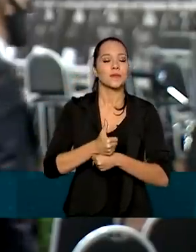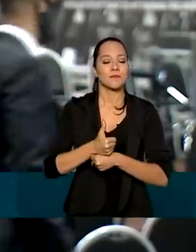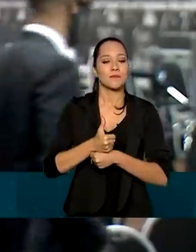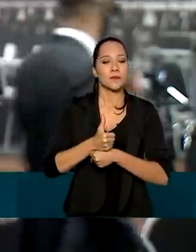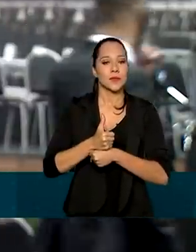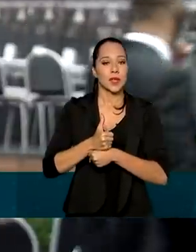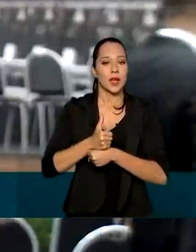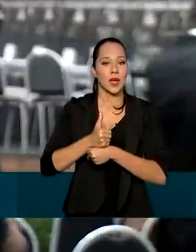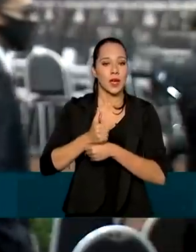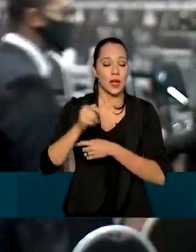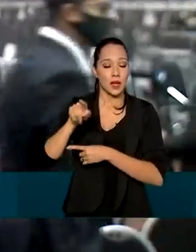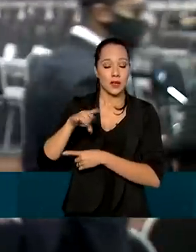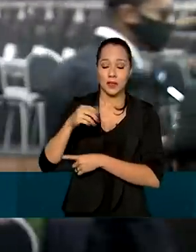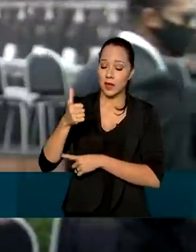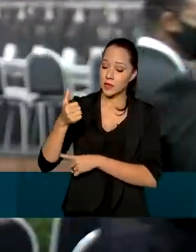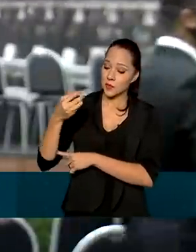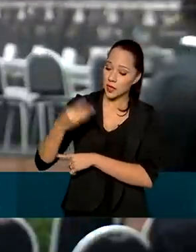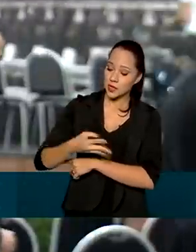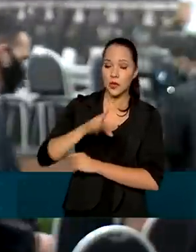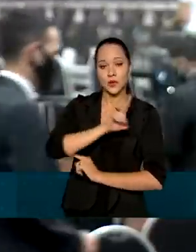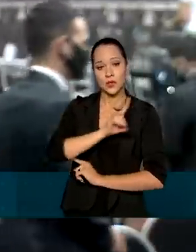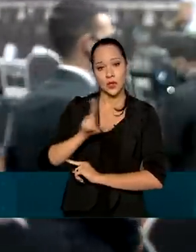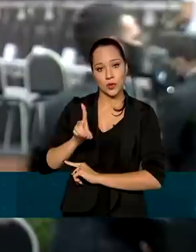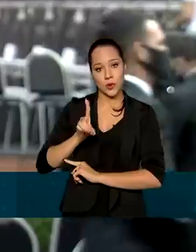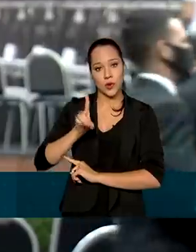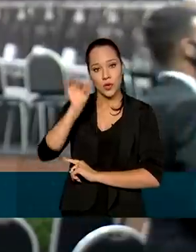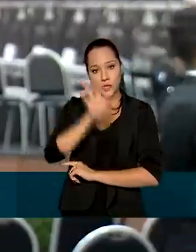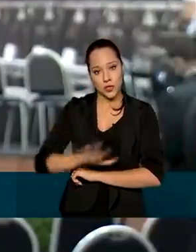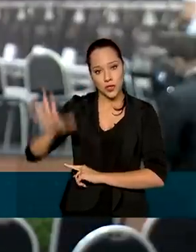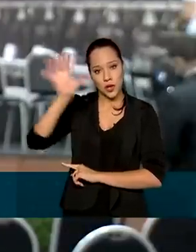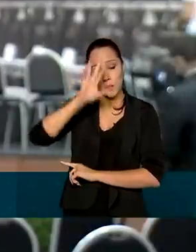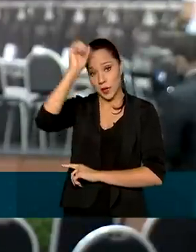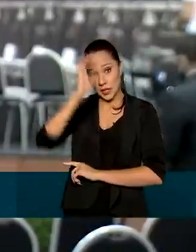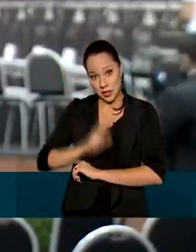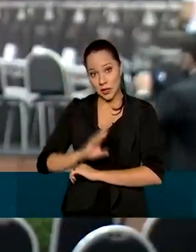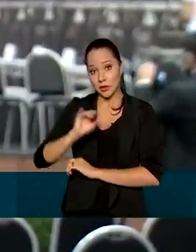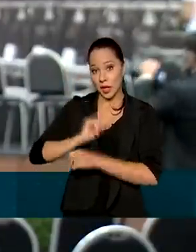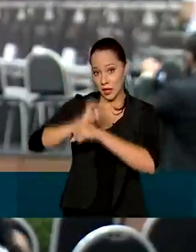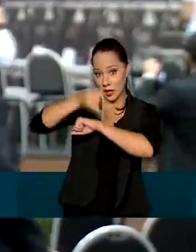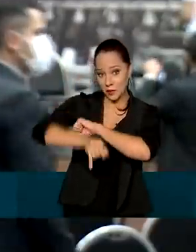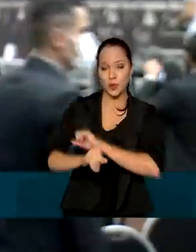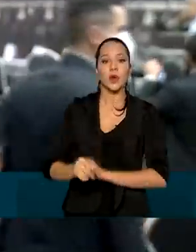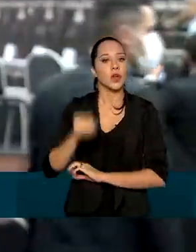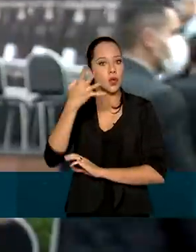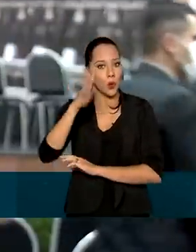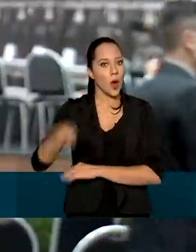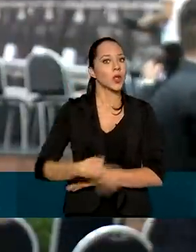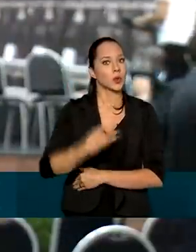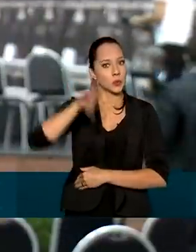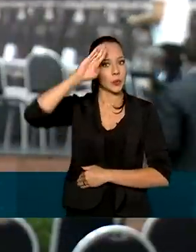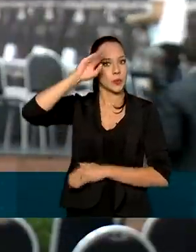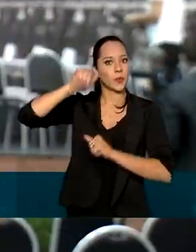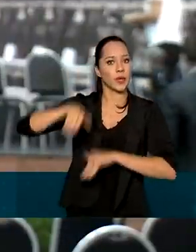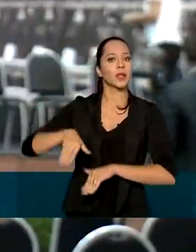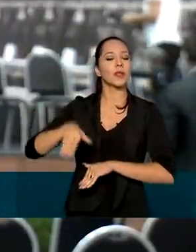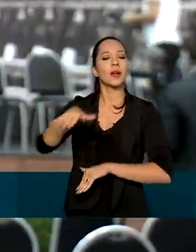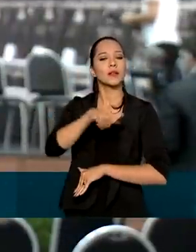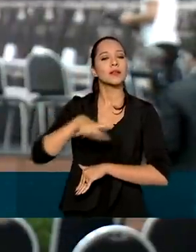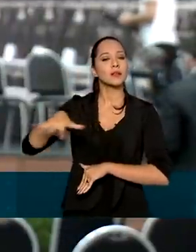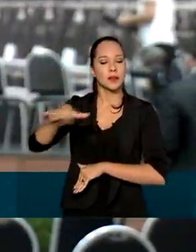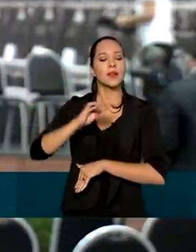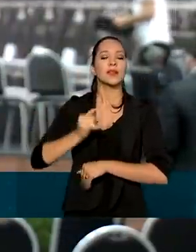Ferreira é o 13º diretor-geral brasileiro da Itaipu e o 4º militar no comando da hidrelétrica.